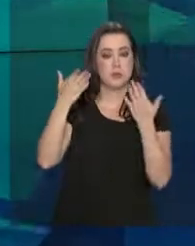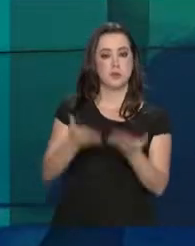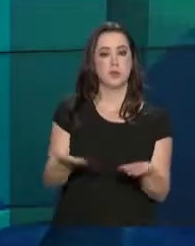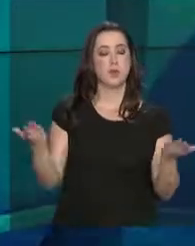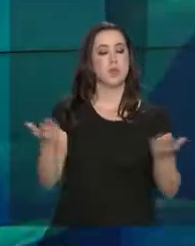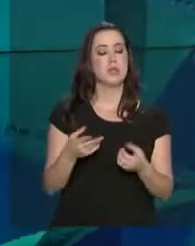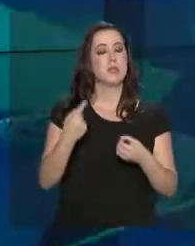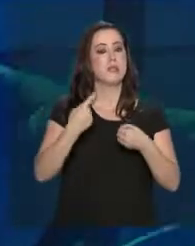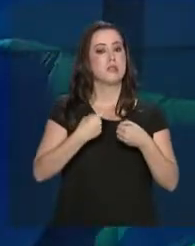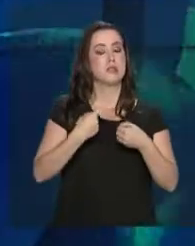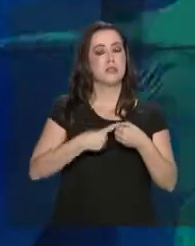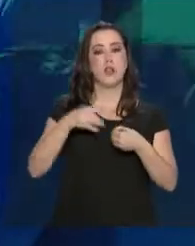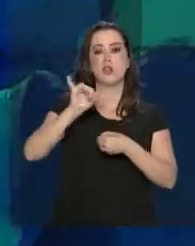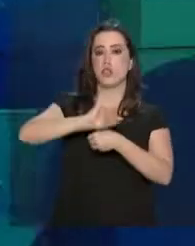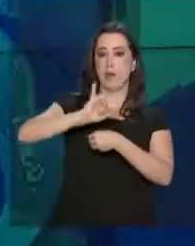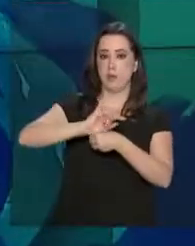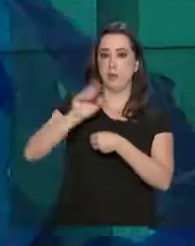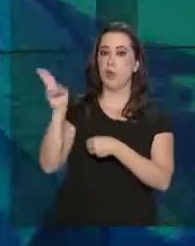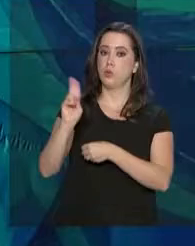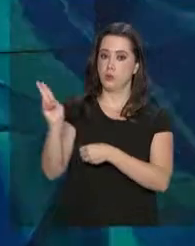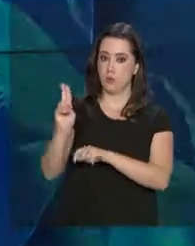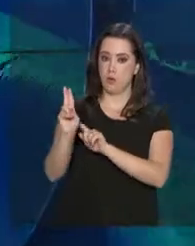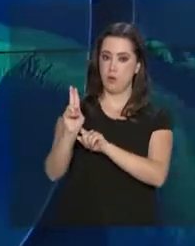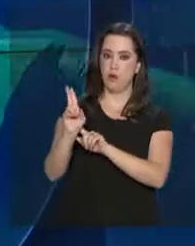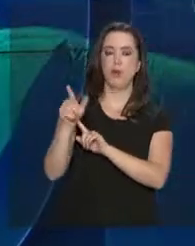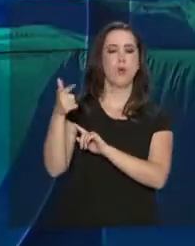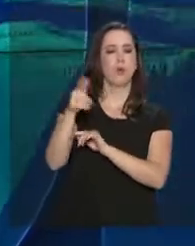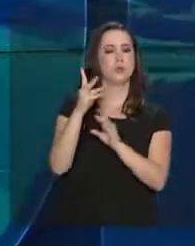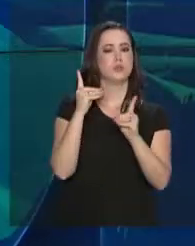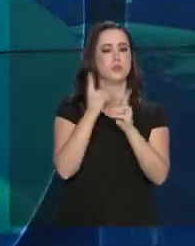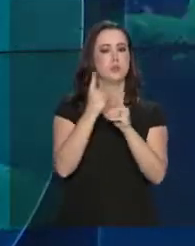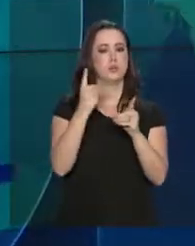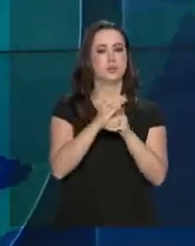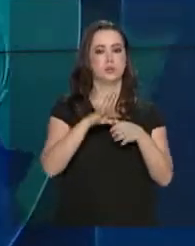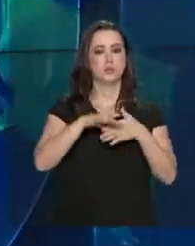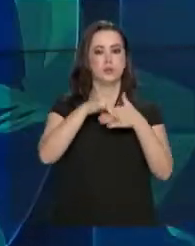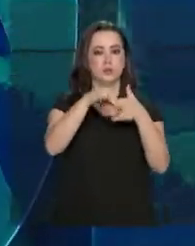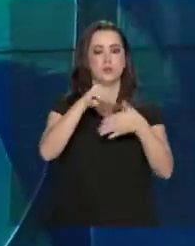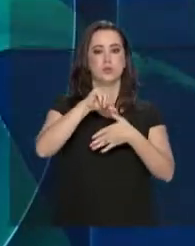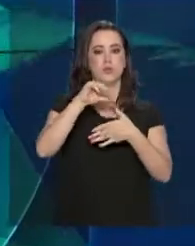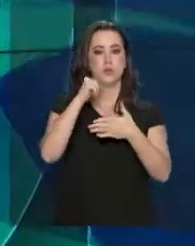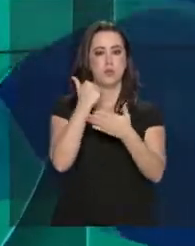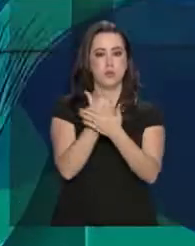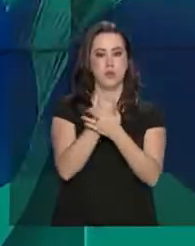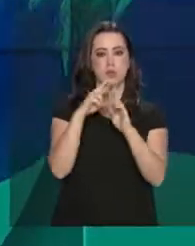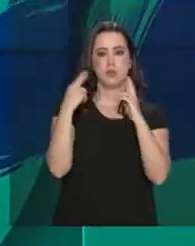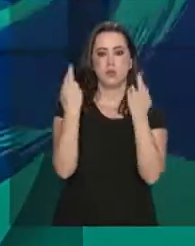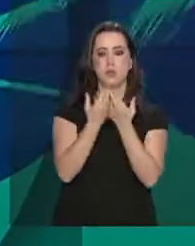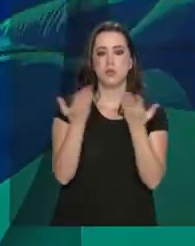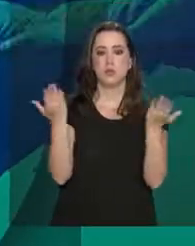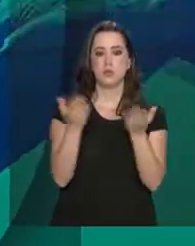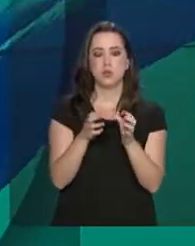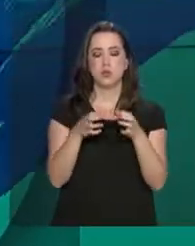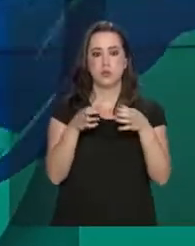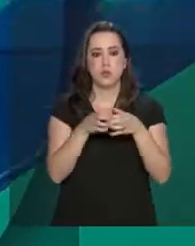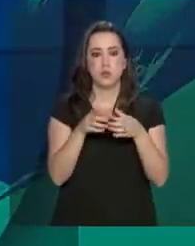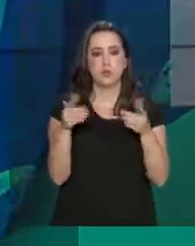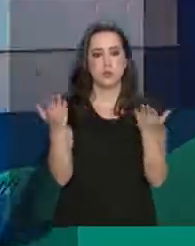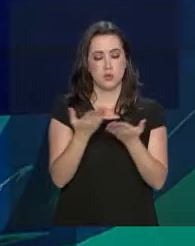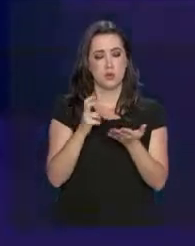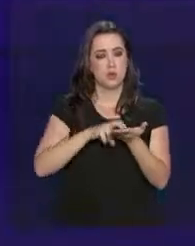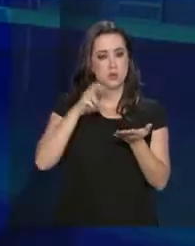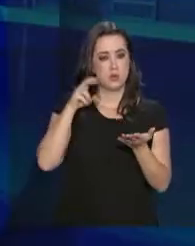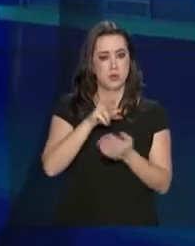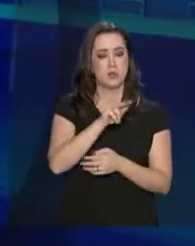participa em Montevidéu, no Uruguai, de mais um encontro de chefes de estado do Mercosul. Na reunião de Cúpula, nesta manhã, ele lembrou que os